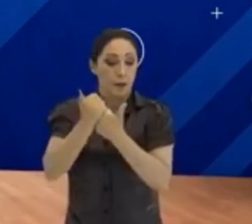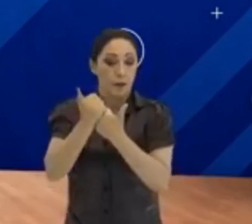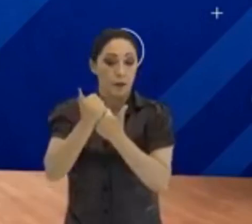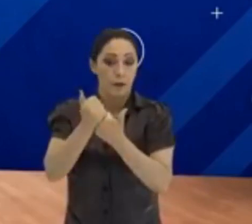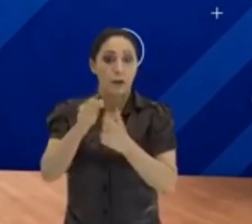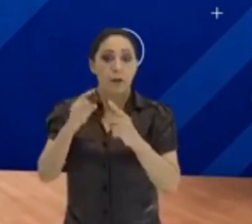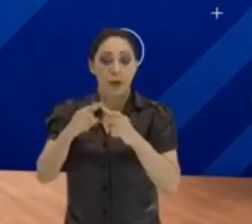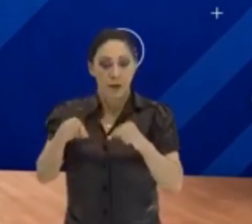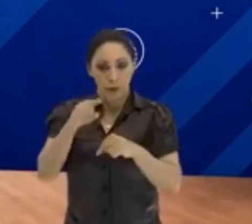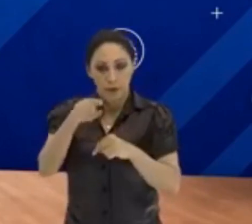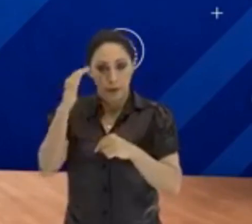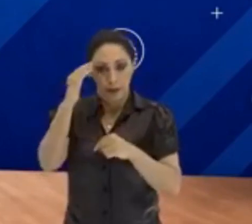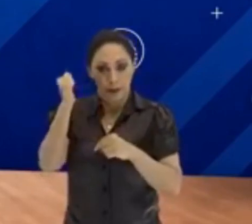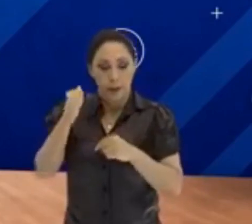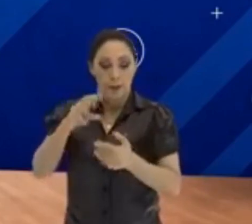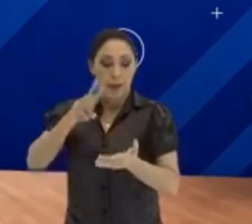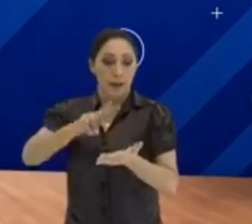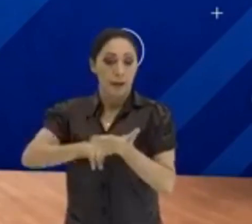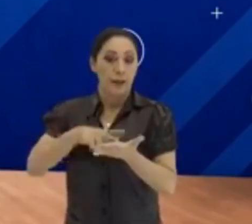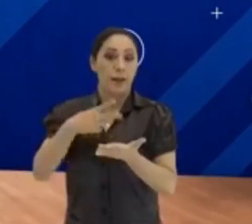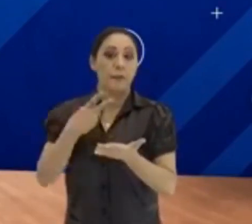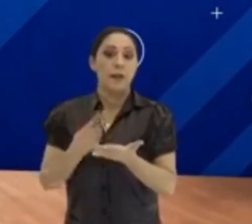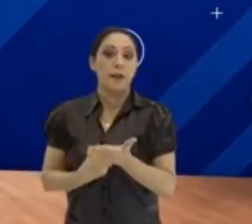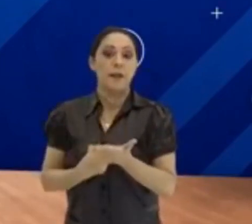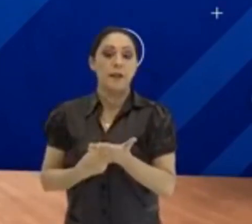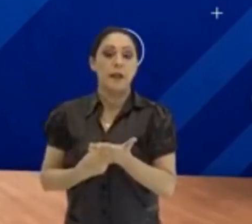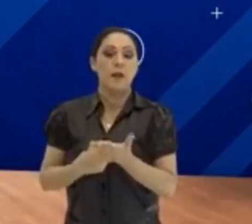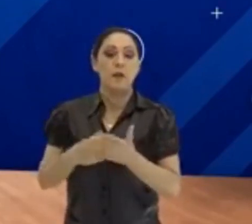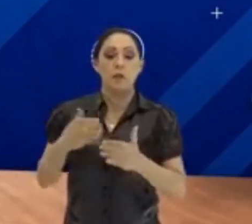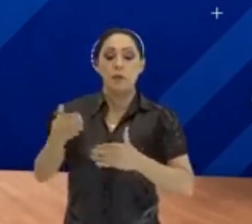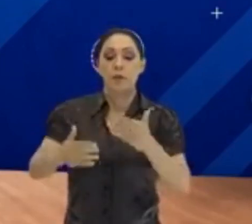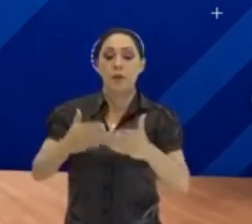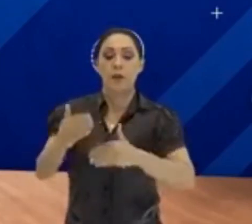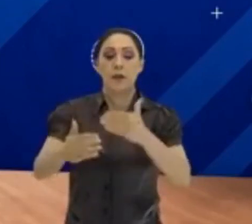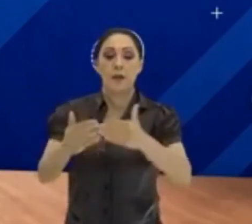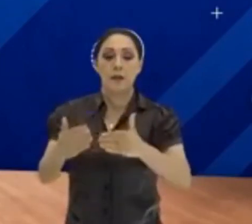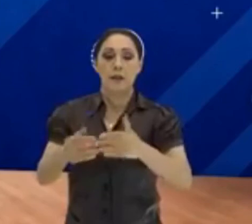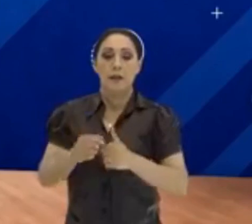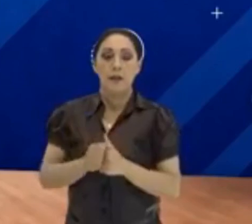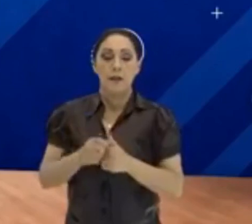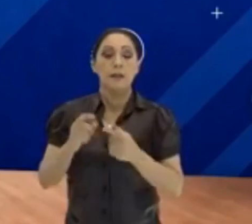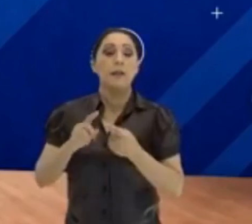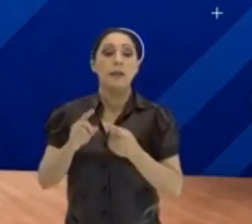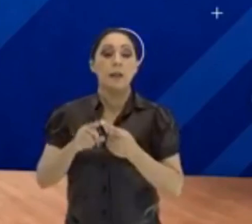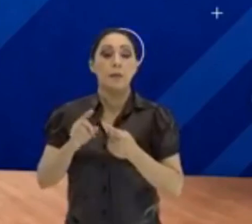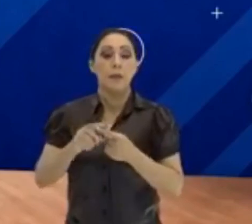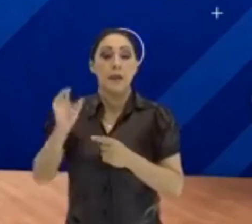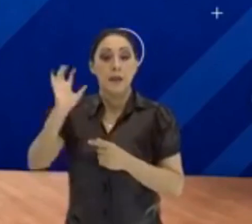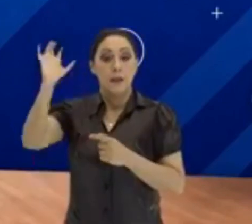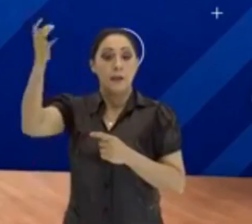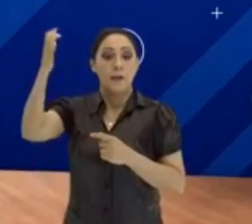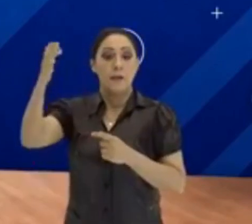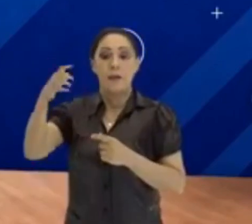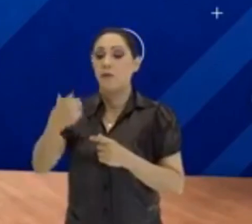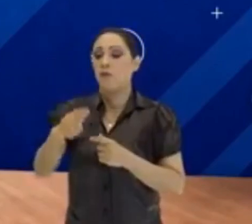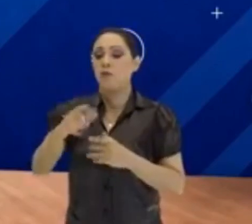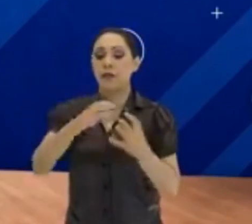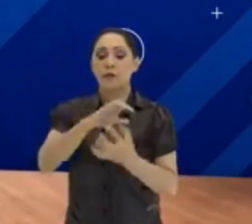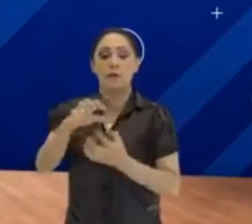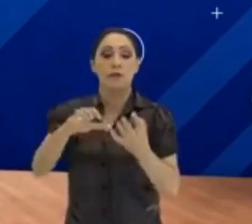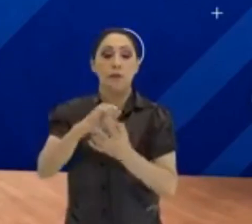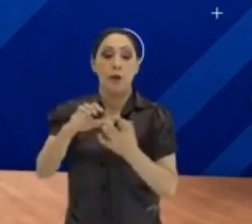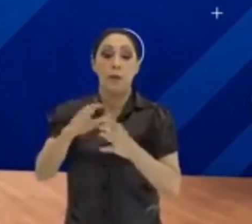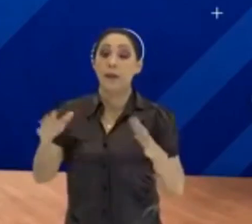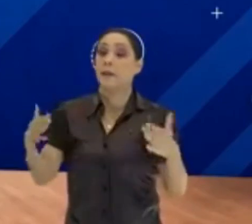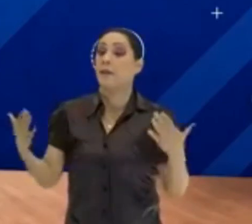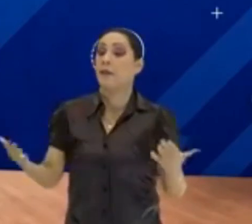mas também você saber interpretar o processo. E muitas das vezes resolver sem fórmula alguma. Tudo bem? Então,